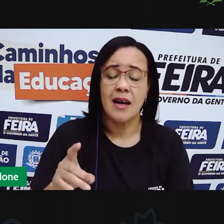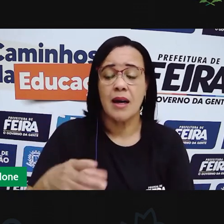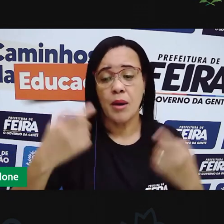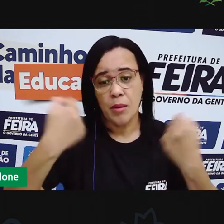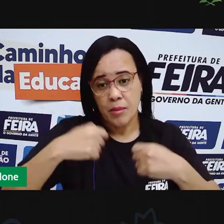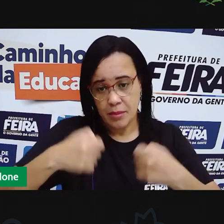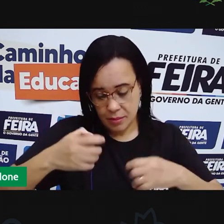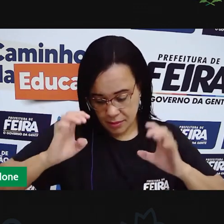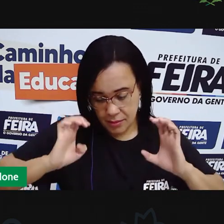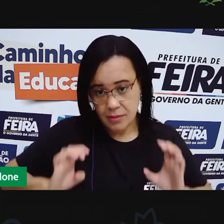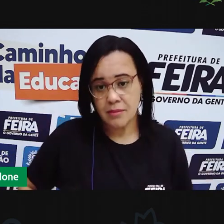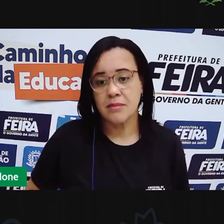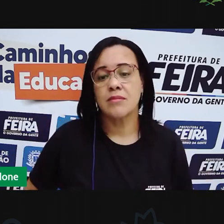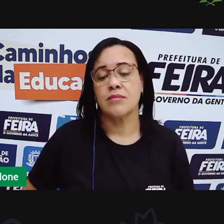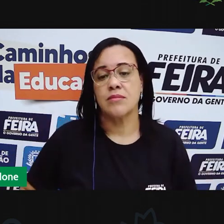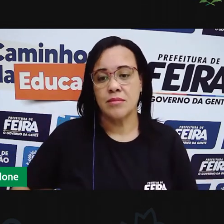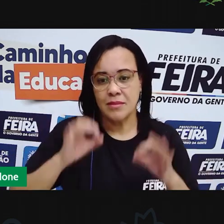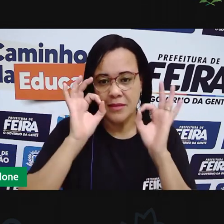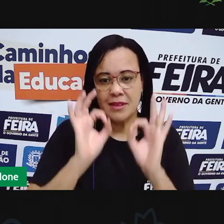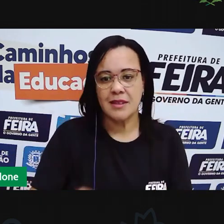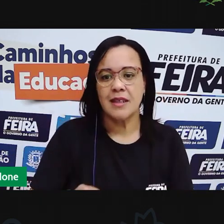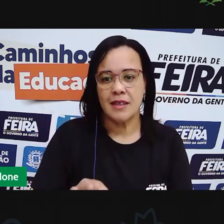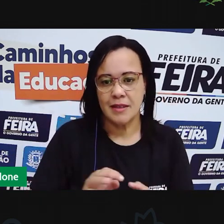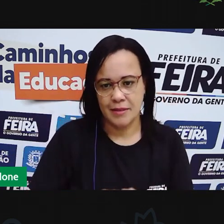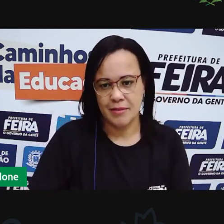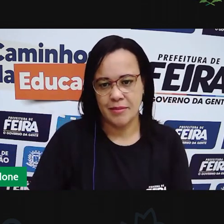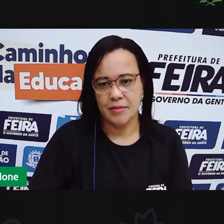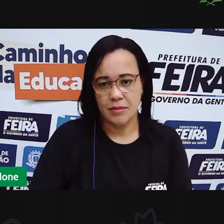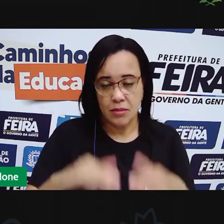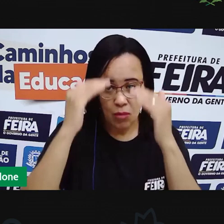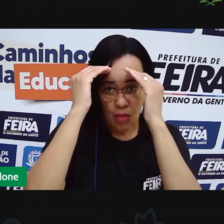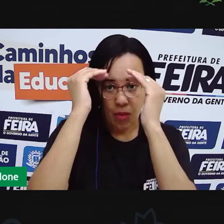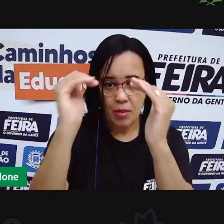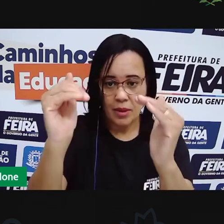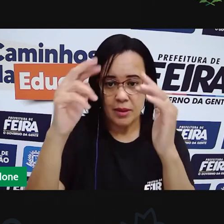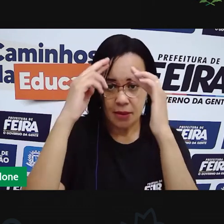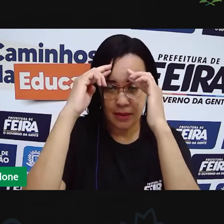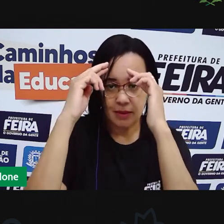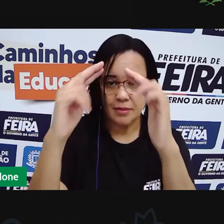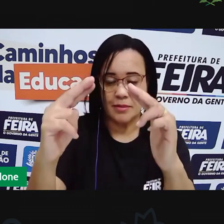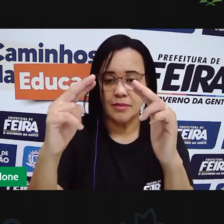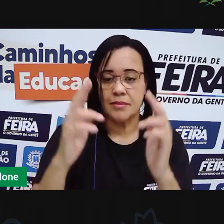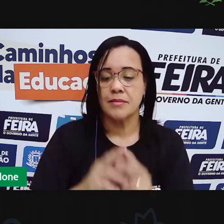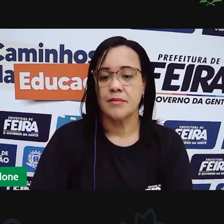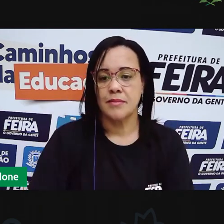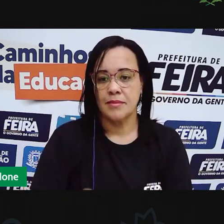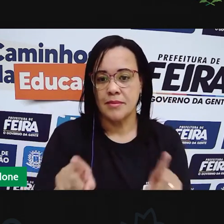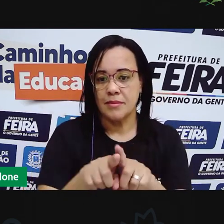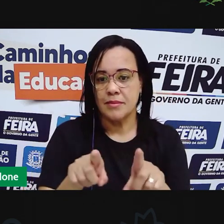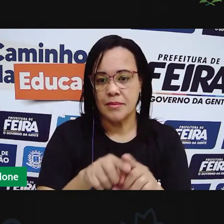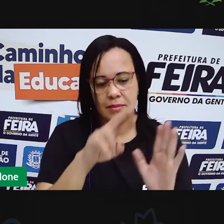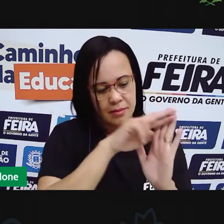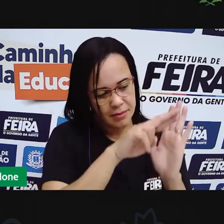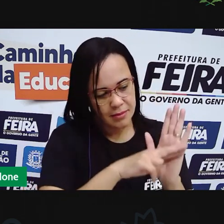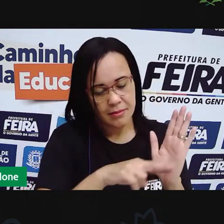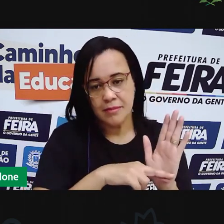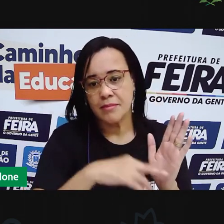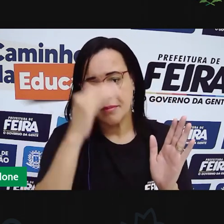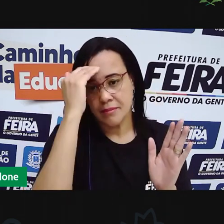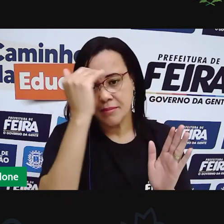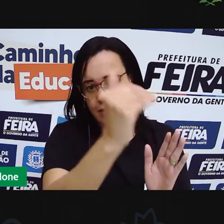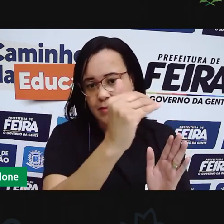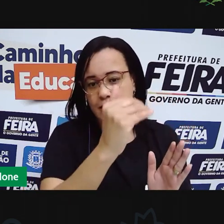exige que a gente siga uma regra e principalmente que a gente